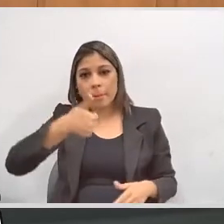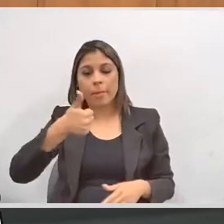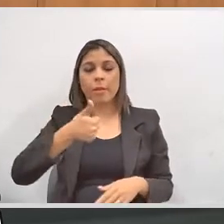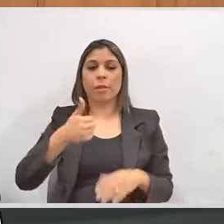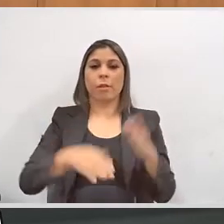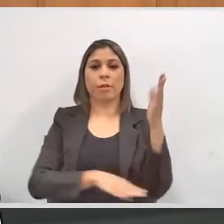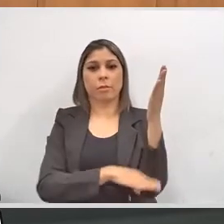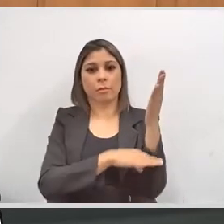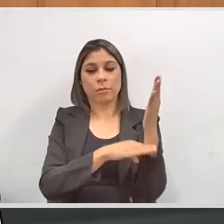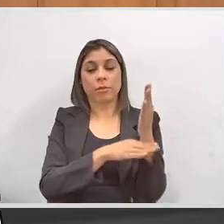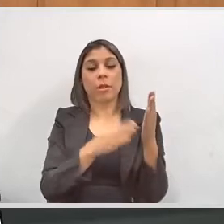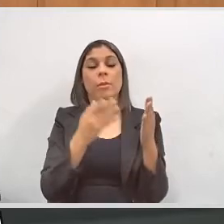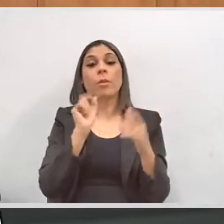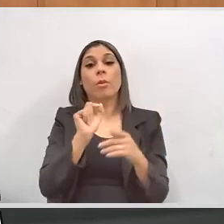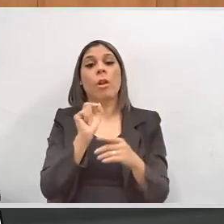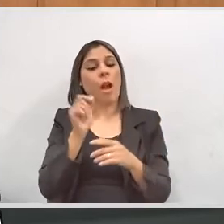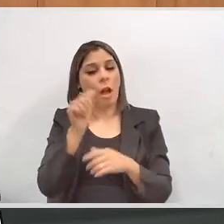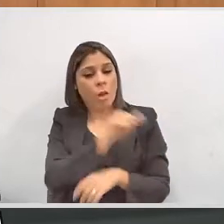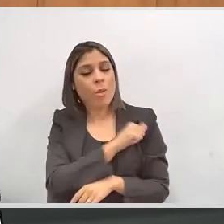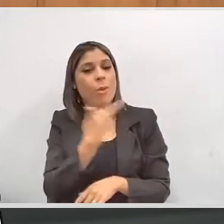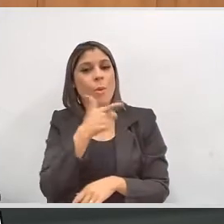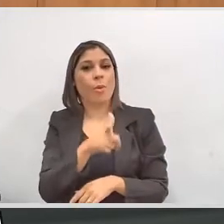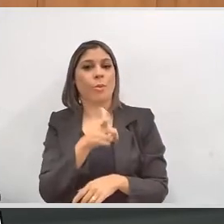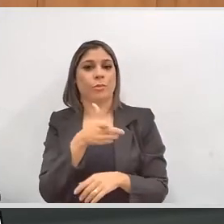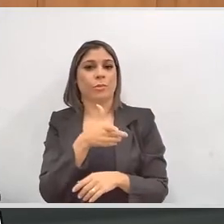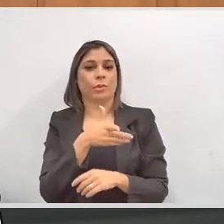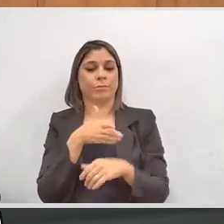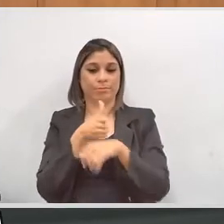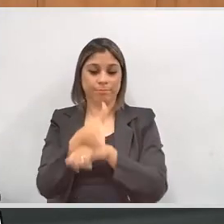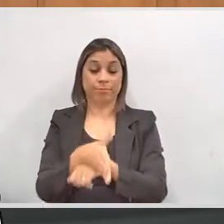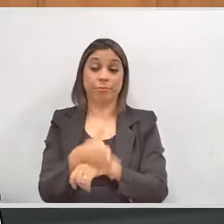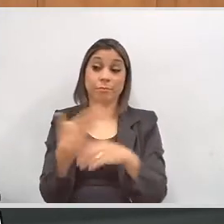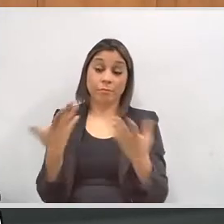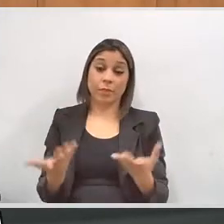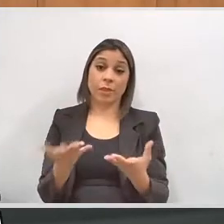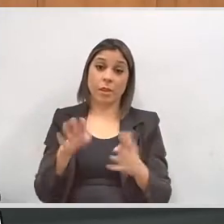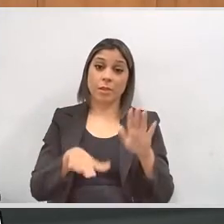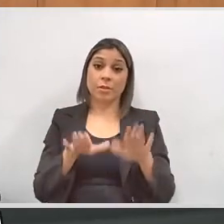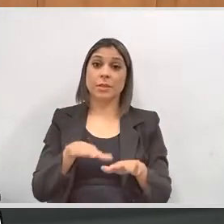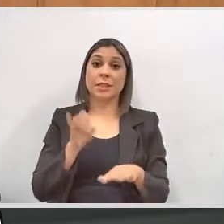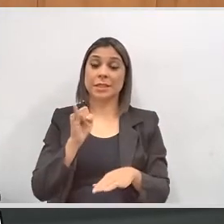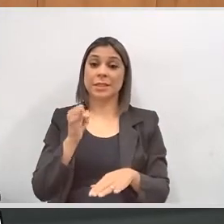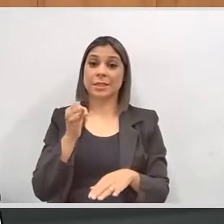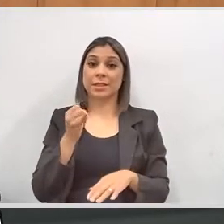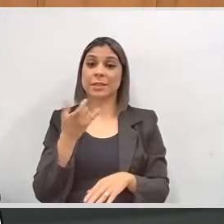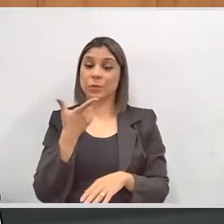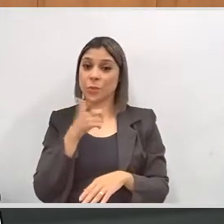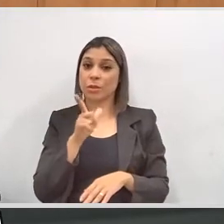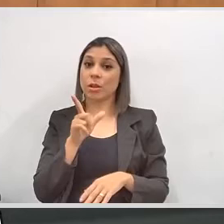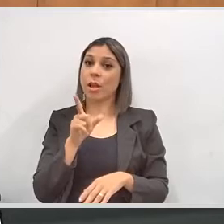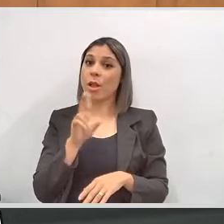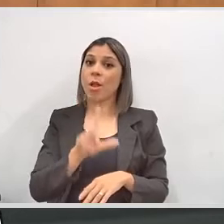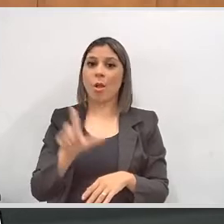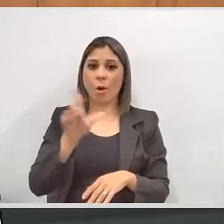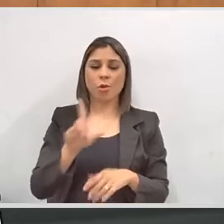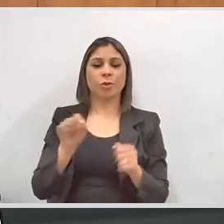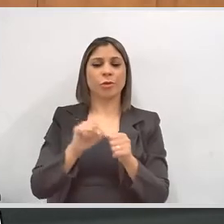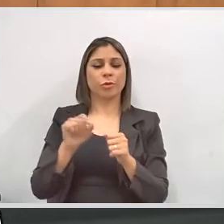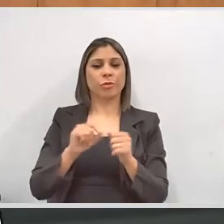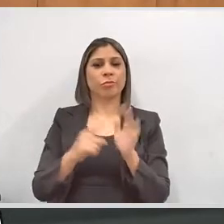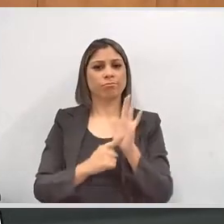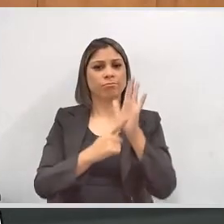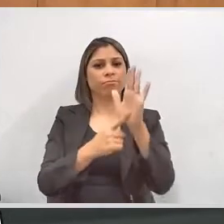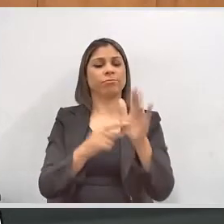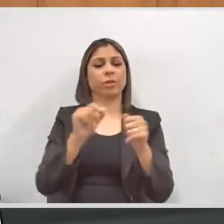pavimento, para que os alunos tivessem acesso. Mas, quando temos a condição, então, sim, criamos plataformas